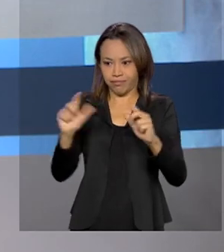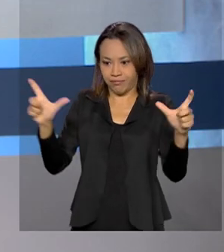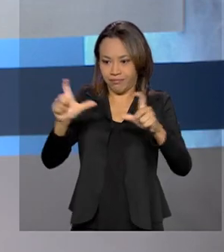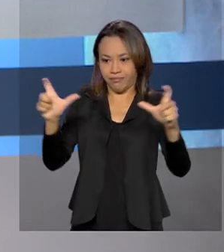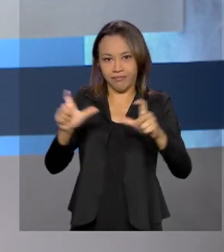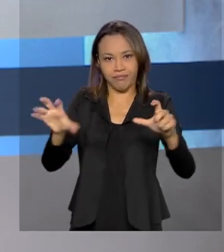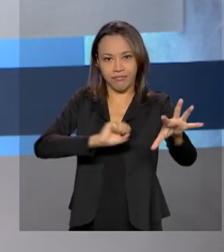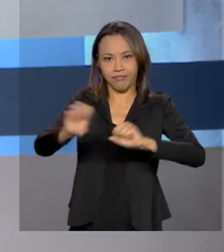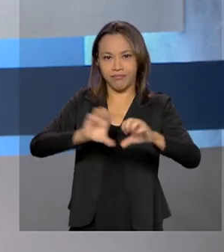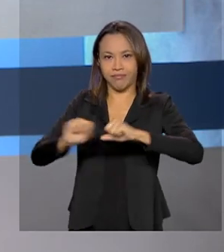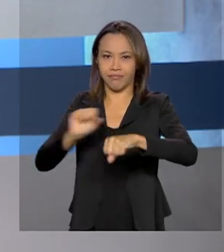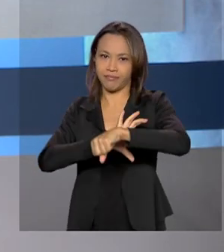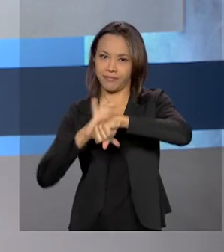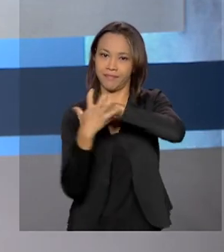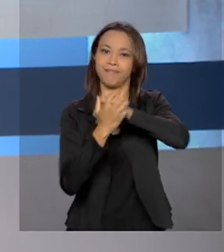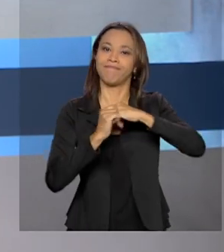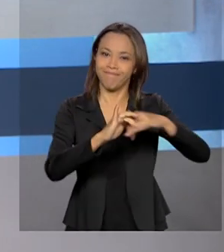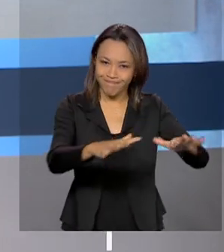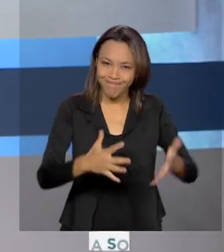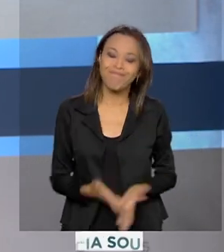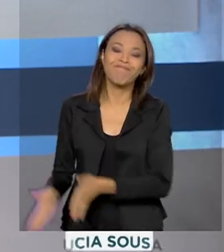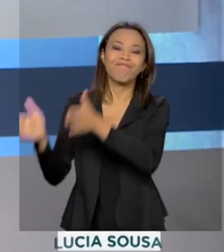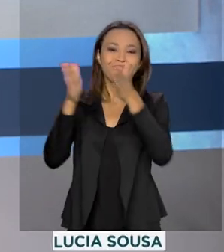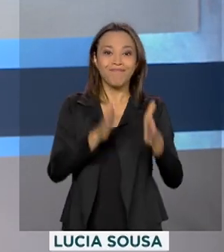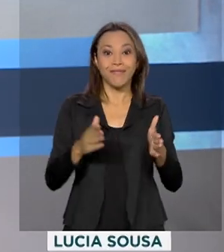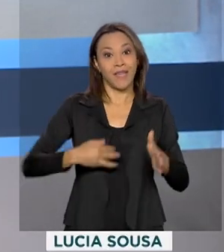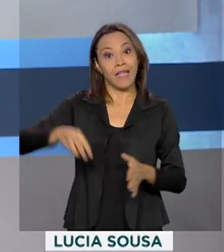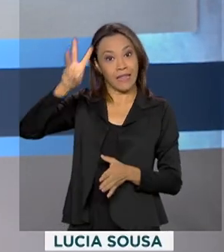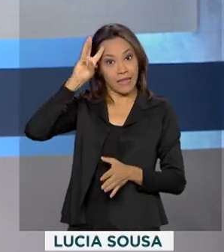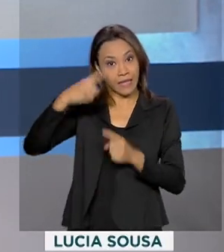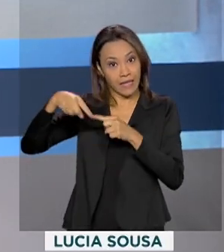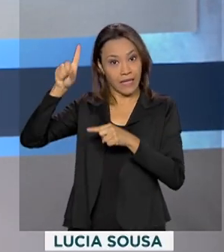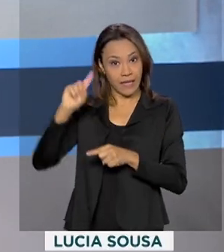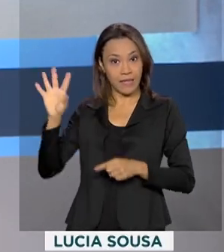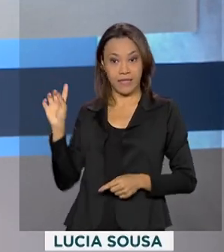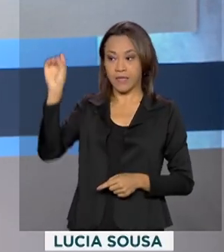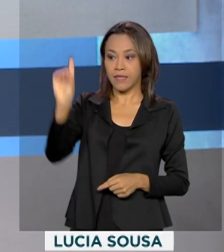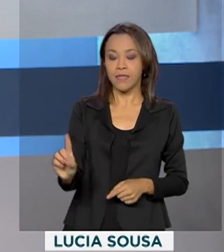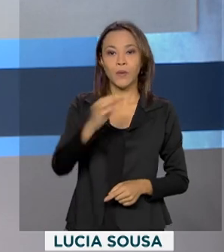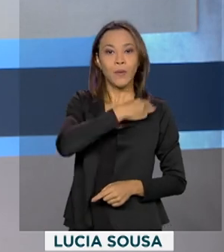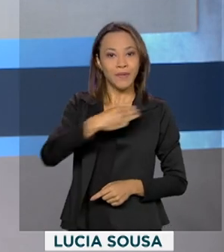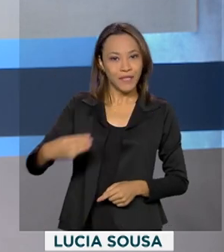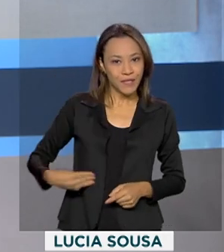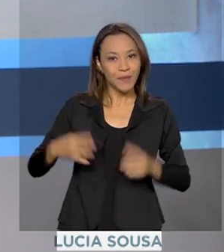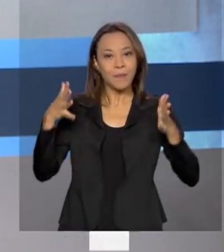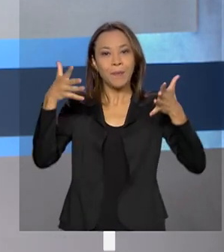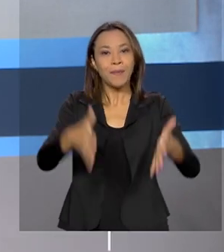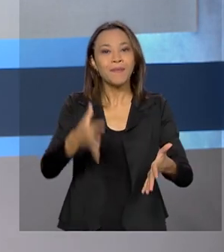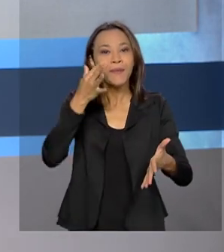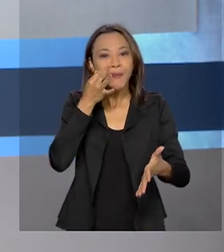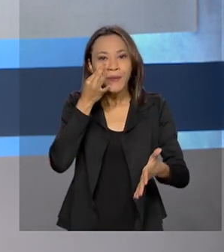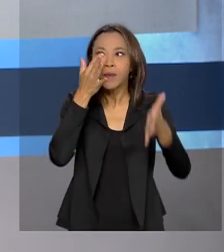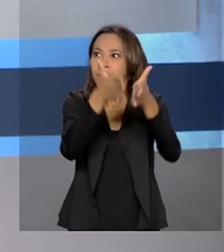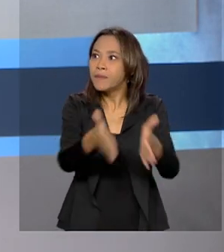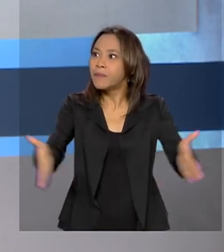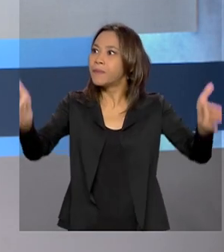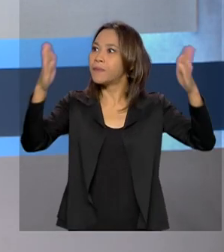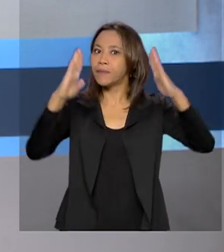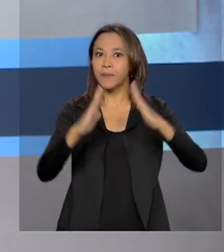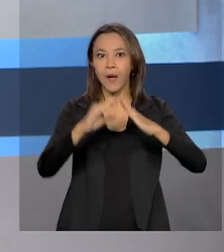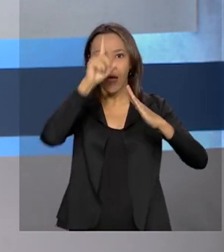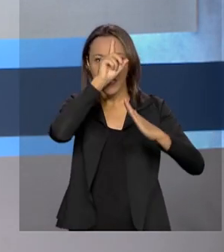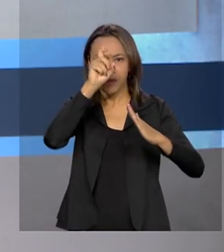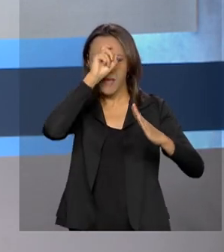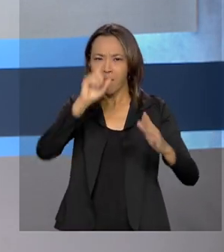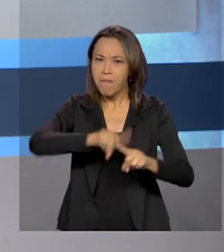Nesta terça-feira, ministro da Saúde, Eduardo Pazuello, participou da ampliação do Hospital Newton Lins, que agora conta com 30